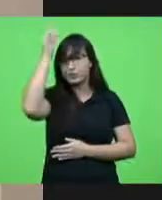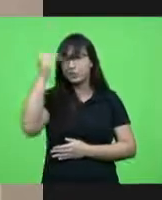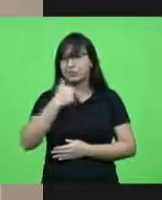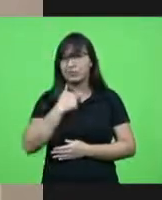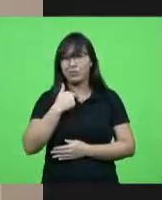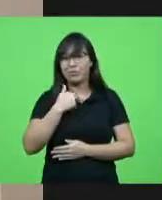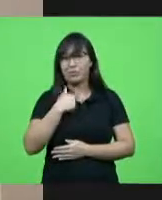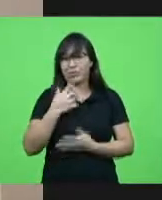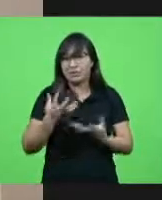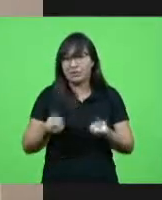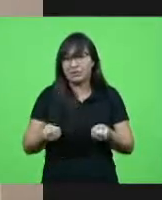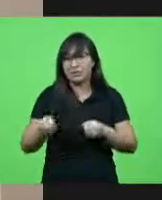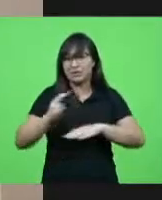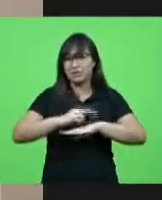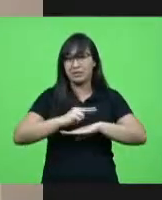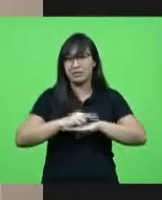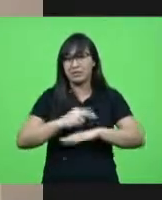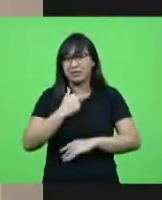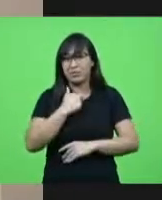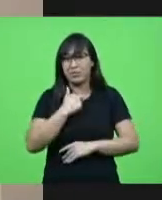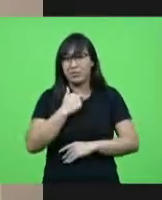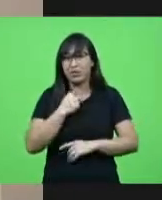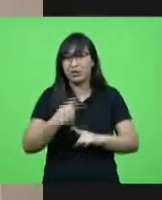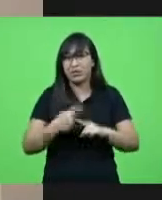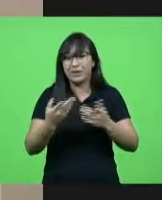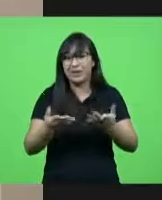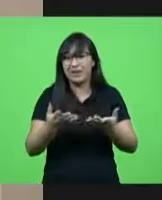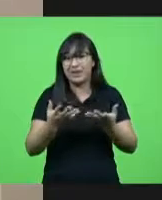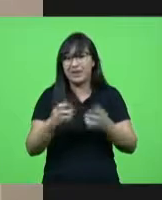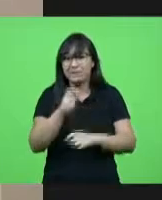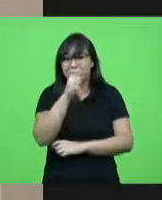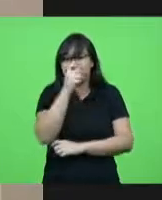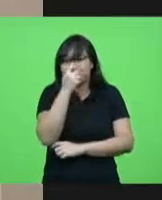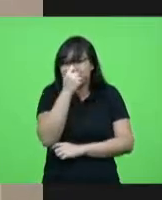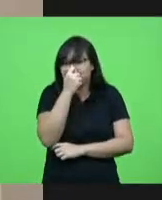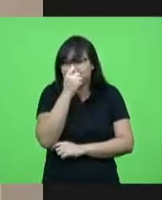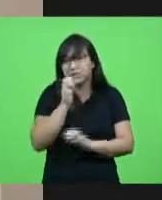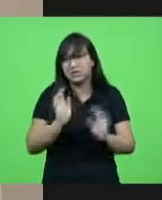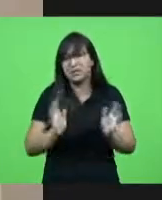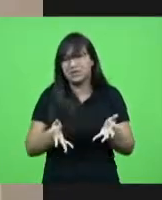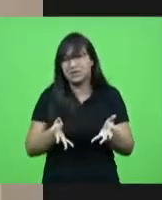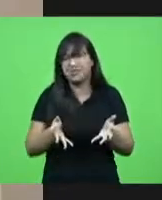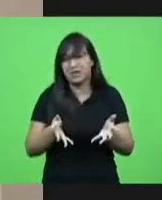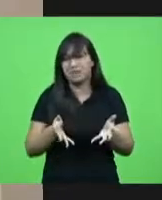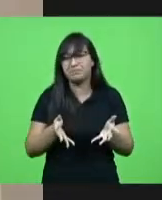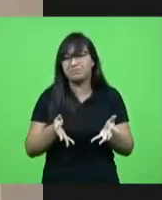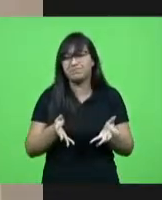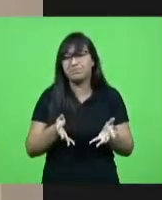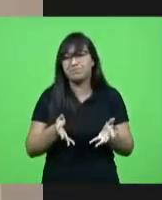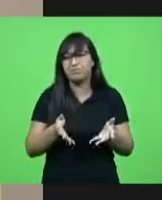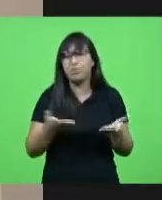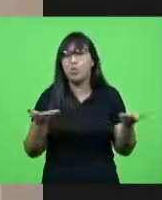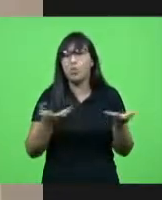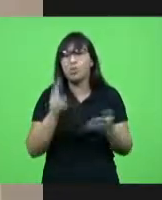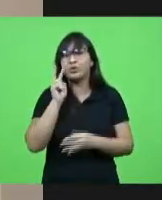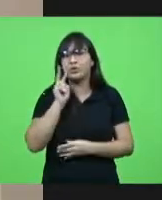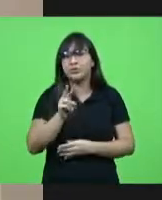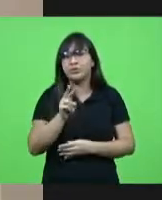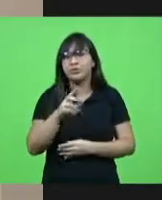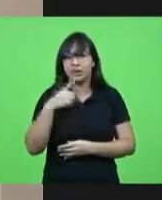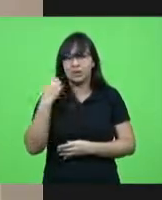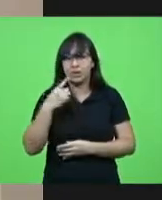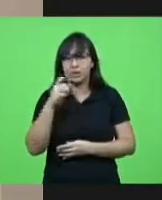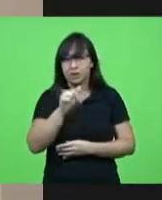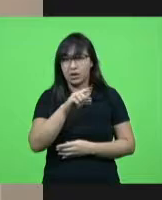os nossos pacientes porque também está com ocupação do hospitalar comprometida hoje nós vimos como disse aí a deputada